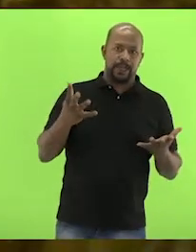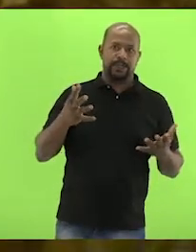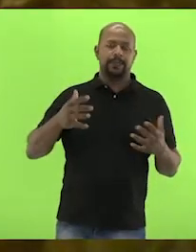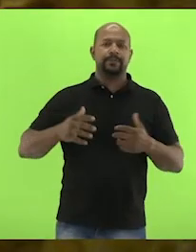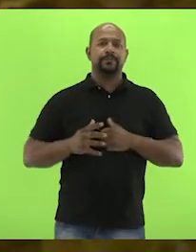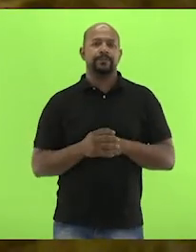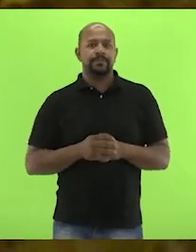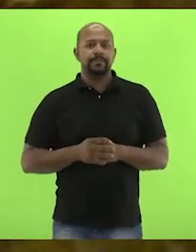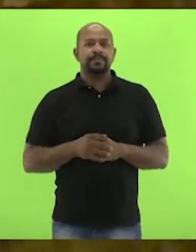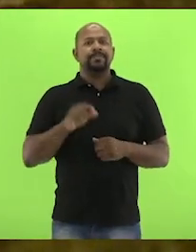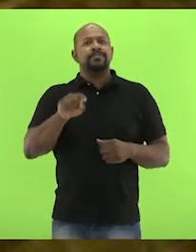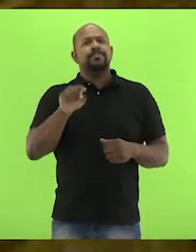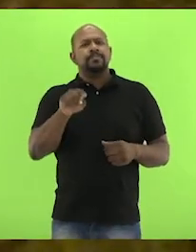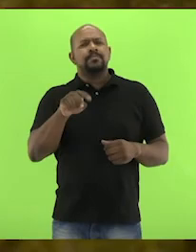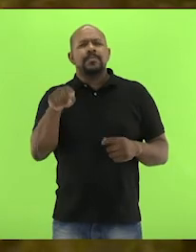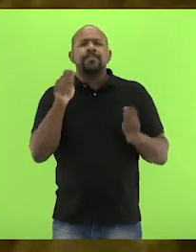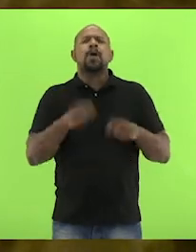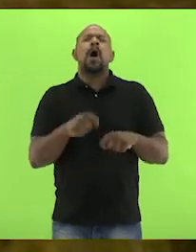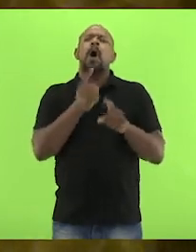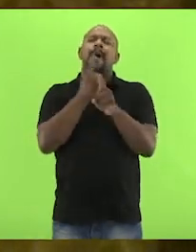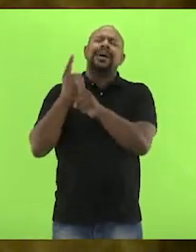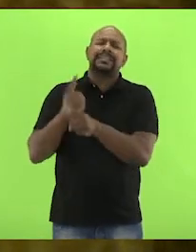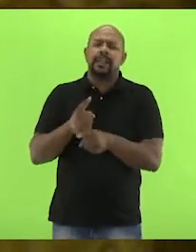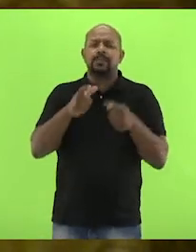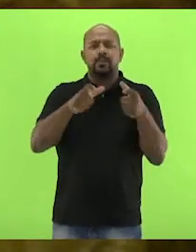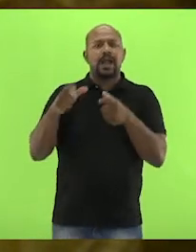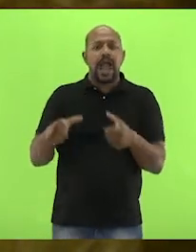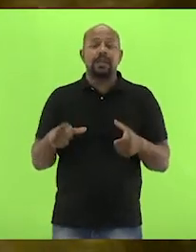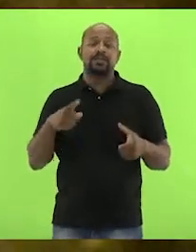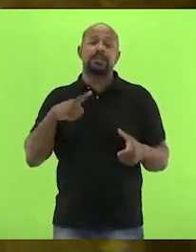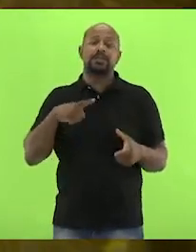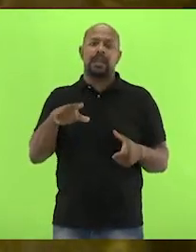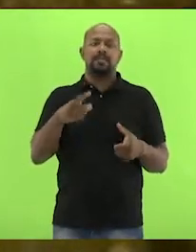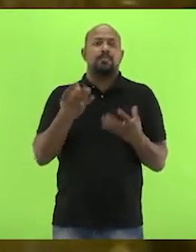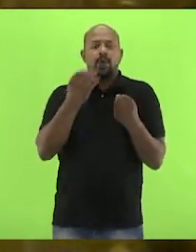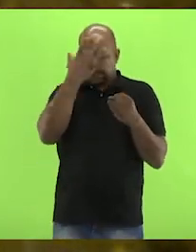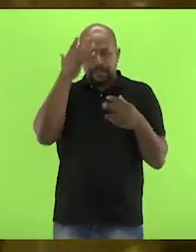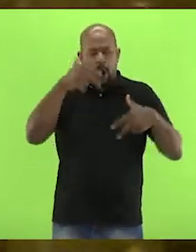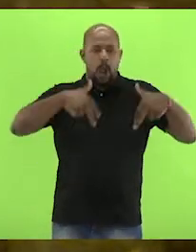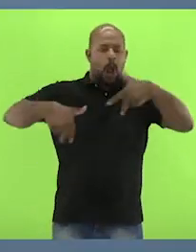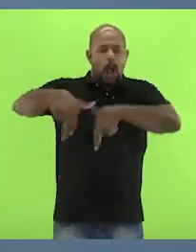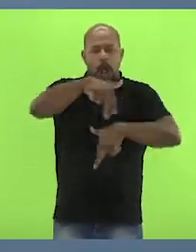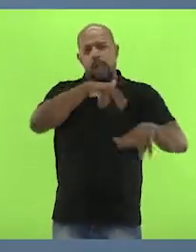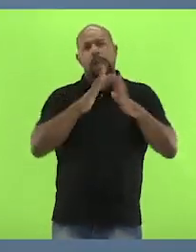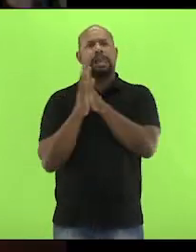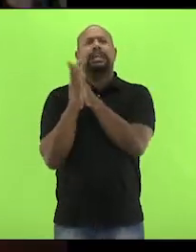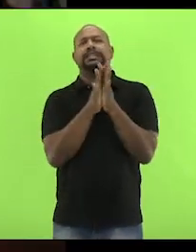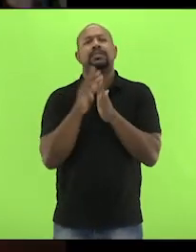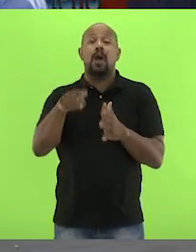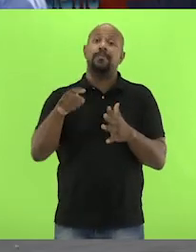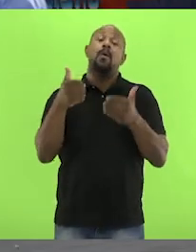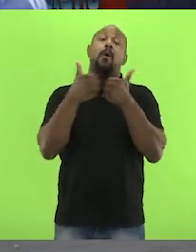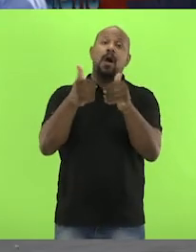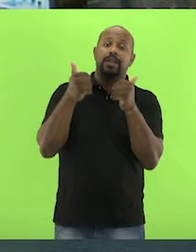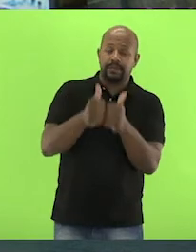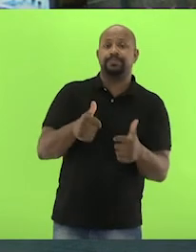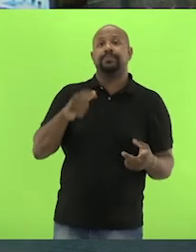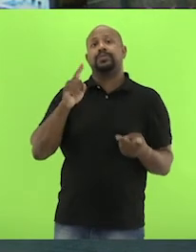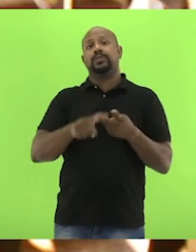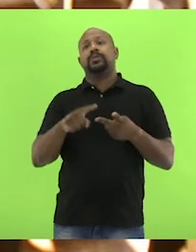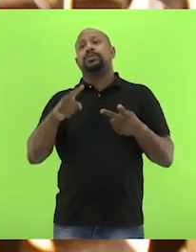Percevejo sobre pele humana. ser encontrados em locais onde existe a circulação de muitas pessoas. Como meios de transporte.